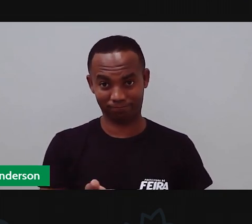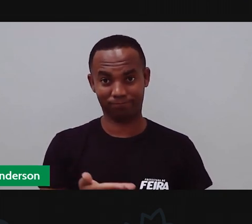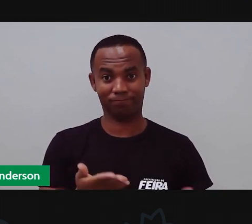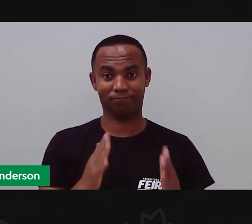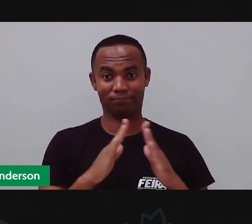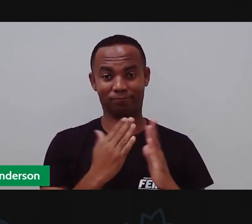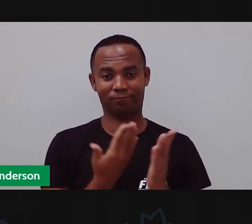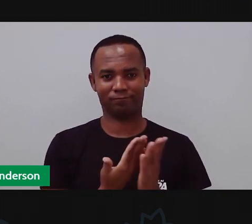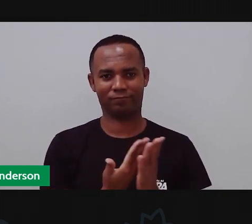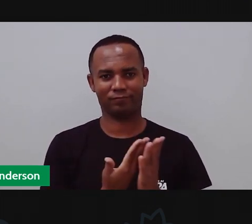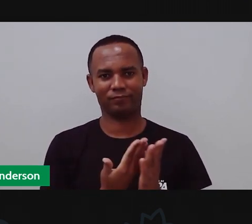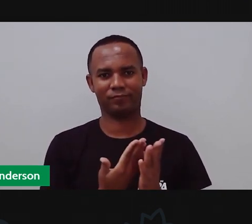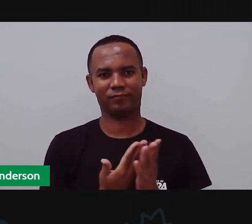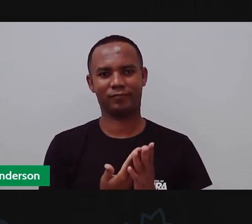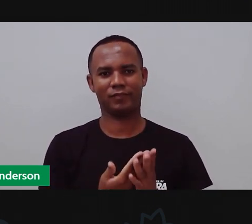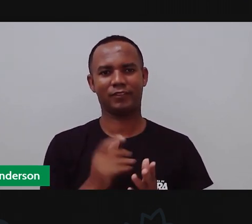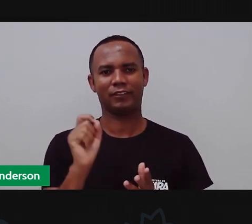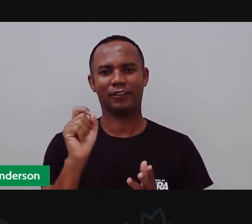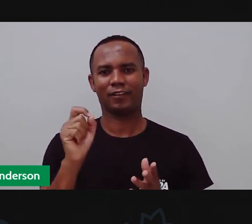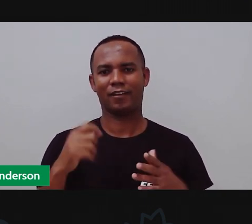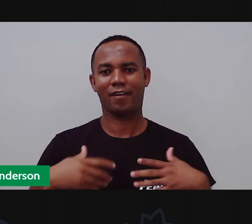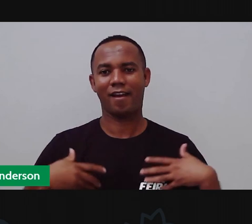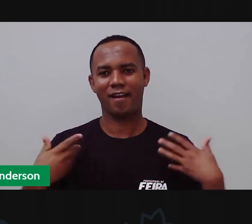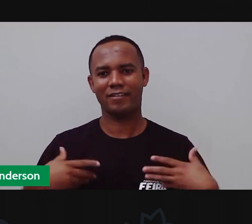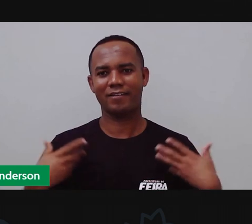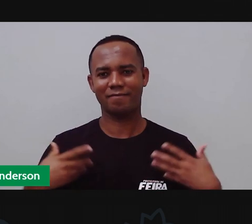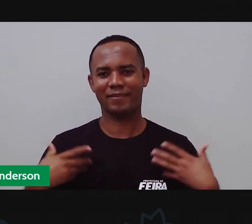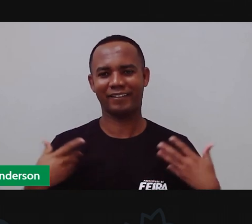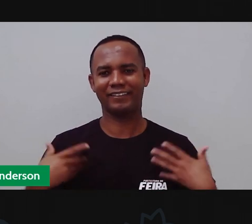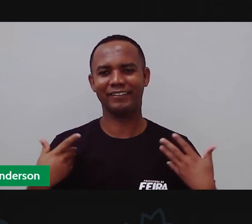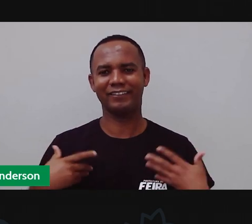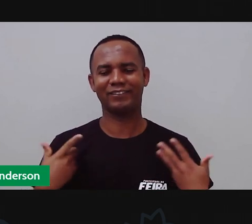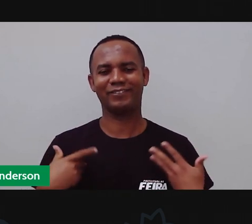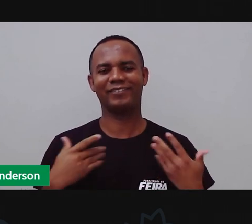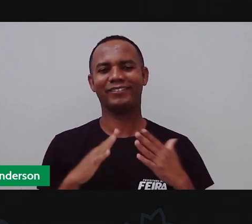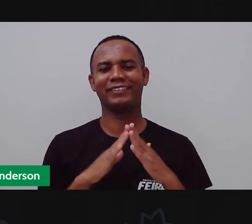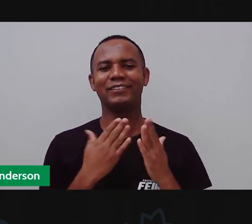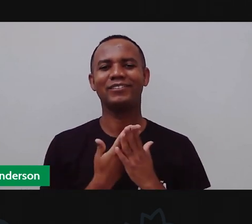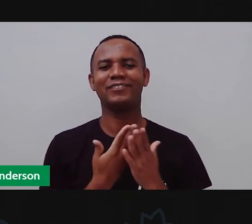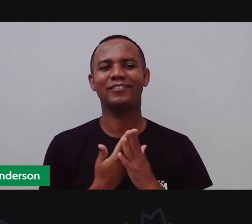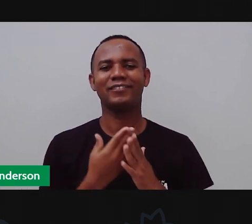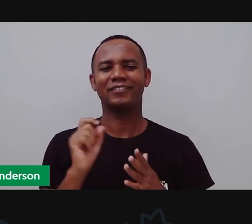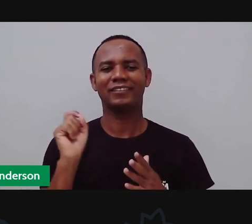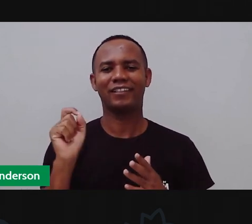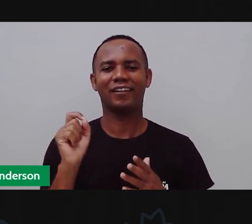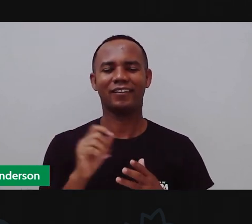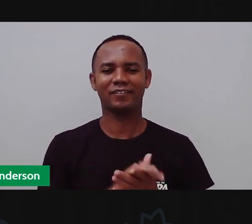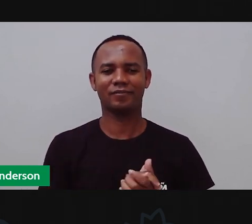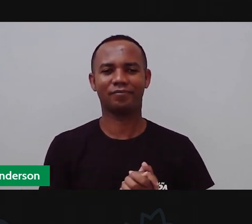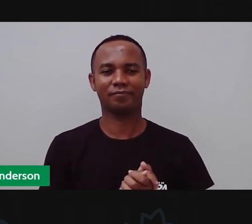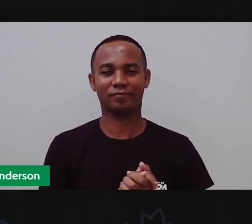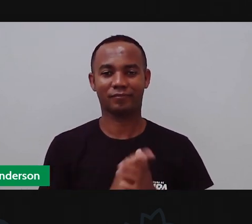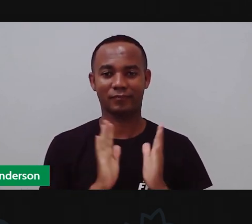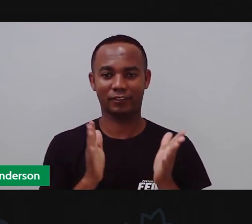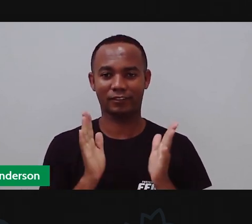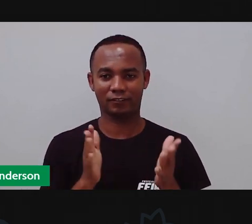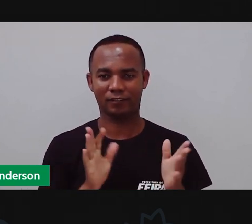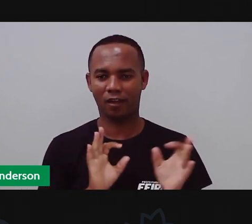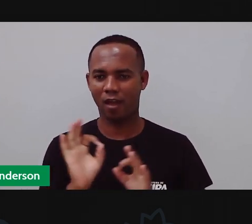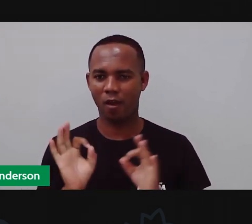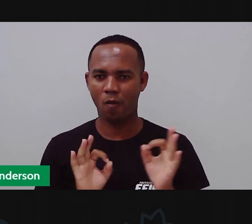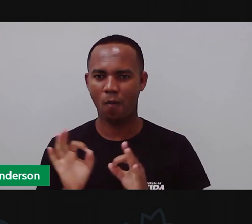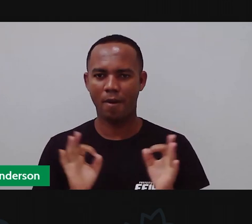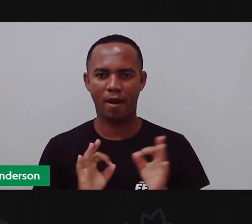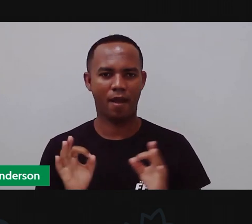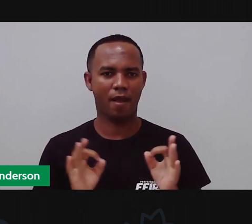Anderson. E aí, quem é que tá animado pra essa aula? Vamos lá? Já arrumaram o espaço de